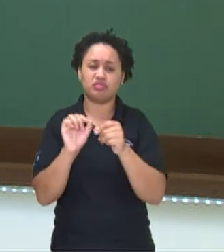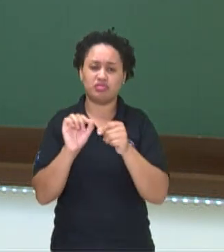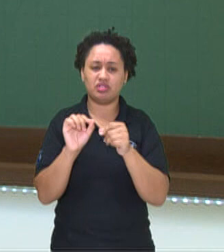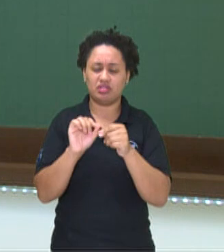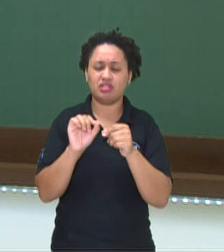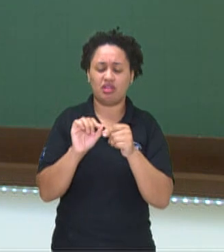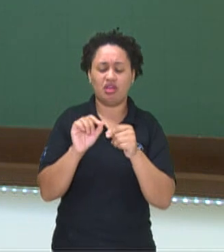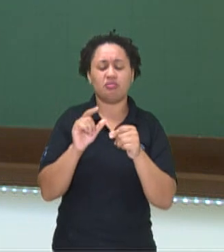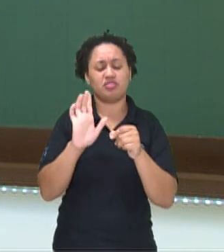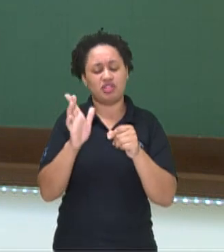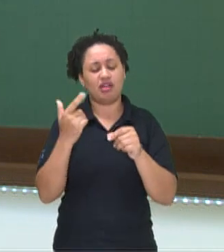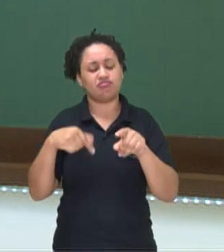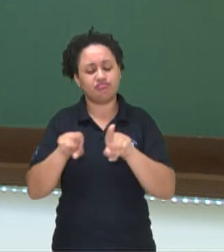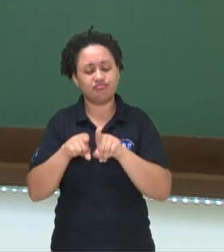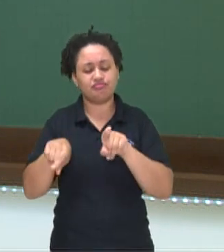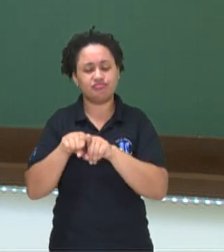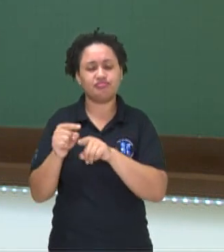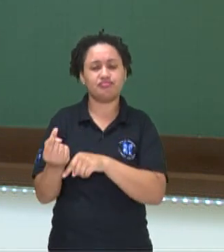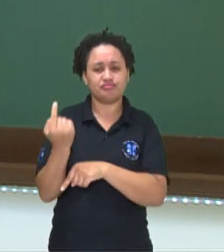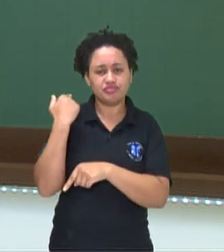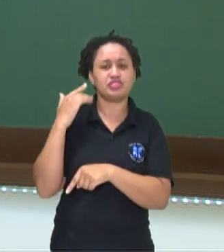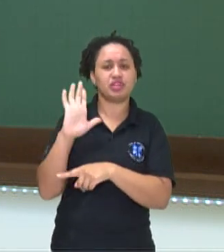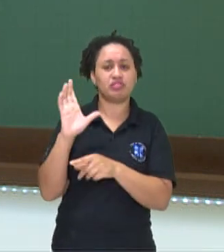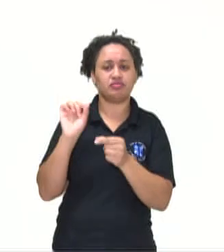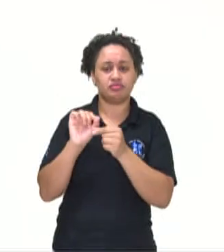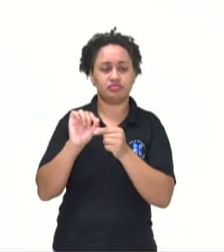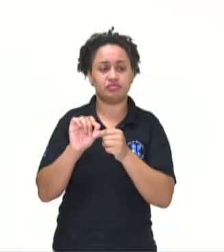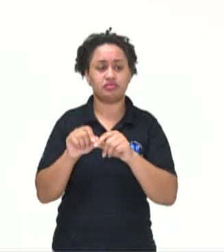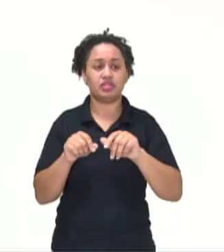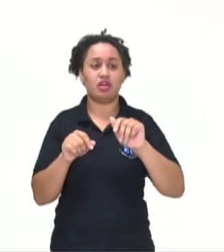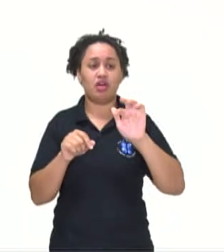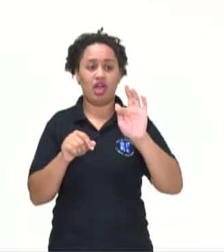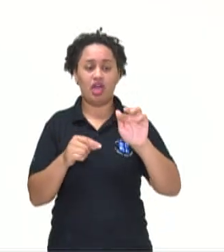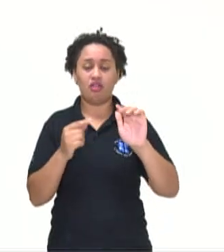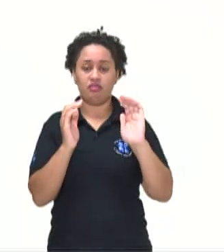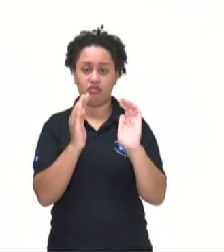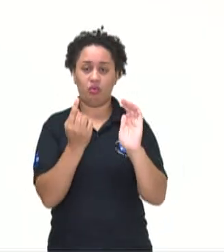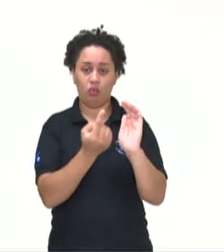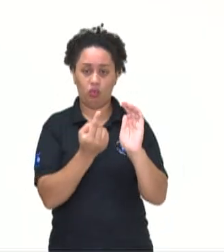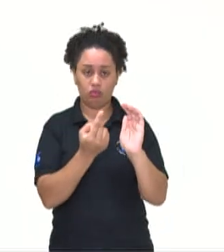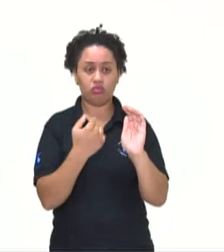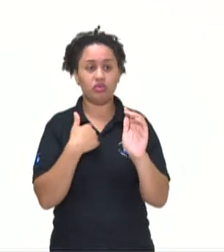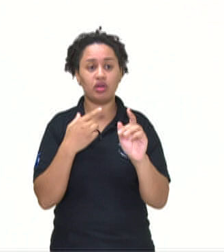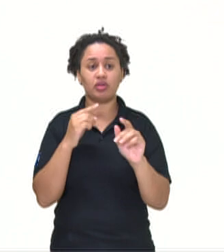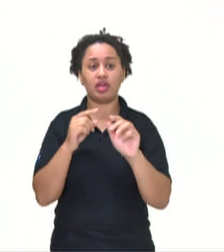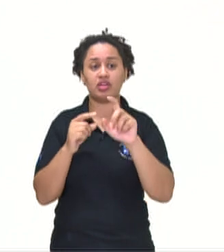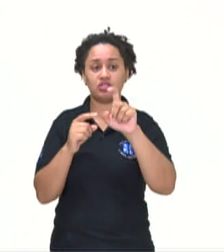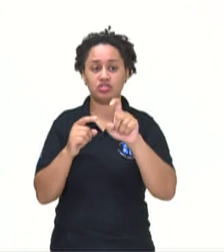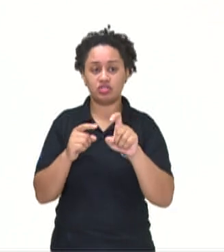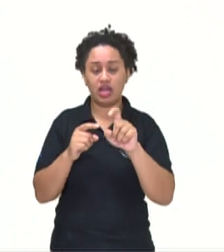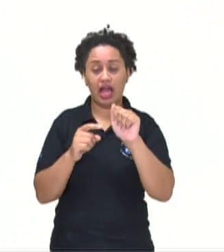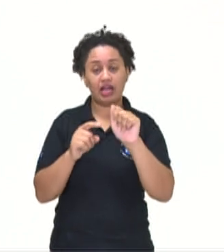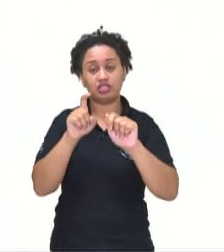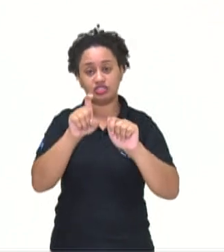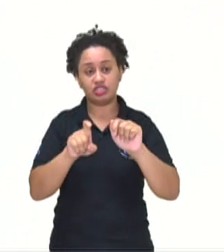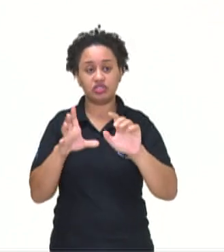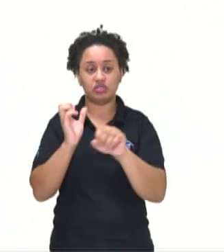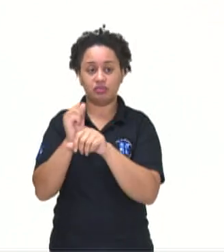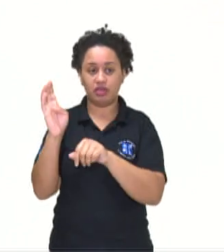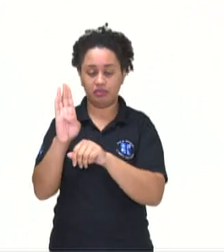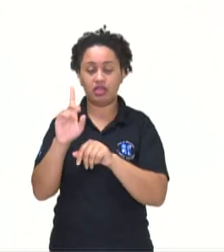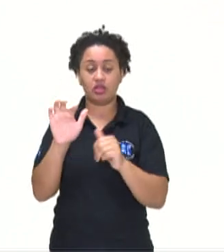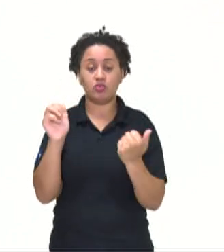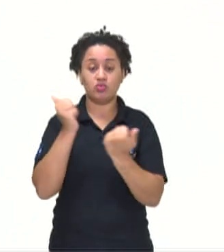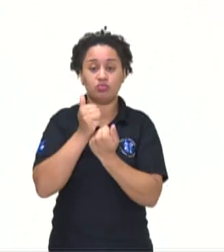né, igual já foram feitos aí anteriormente. Então, f de 1, olha só, é igual a x mais b, vamos substituir lá no 1